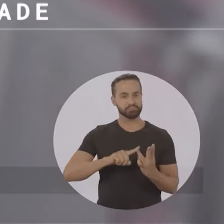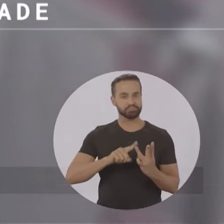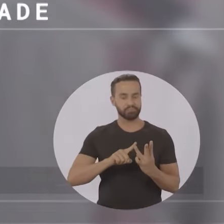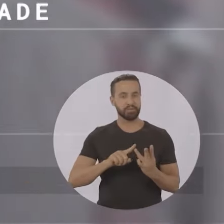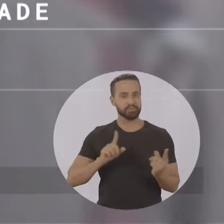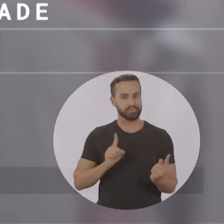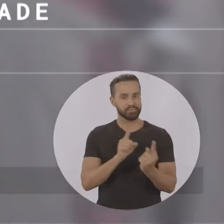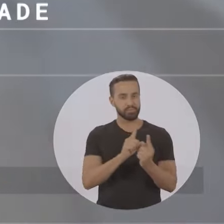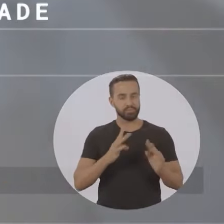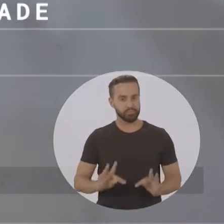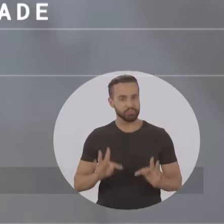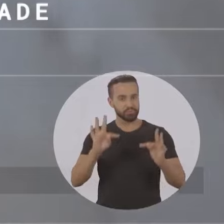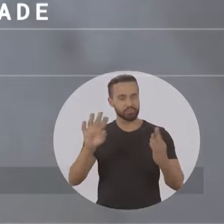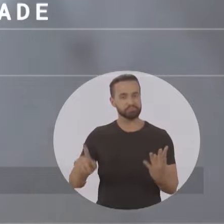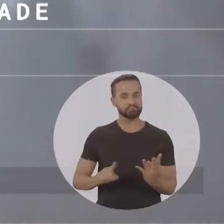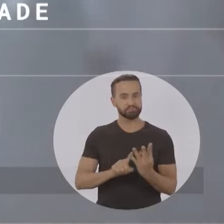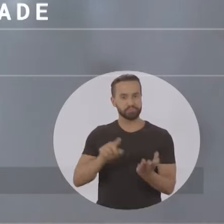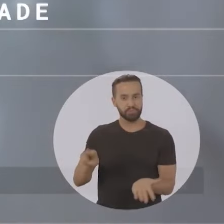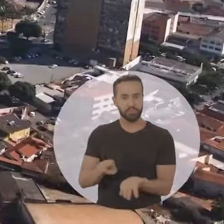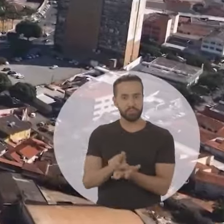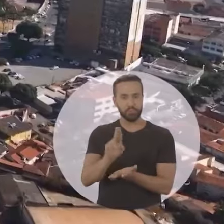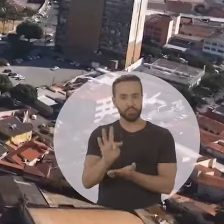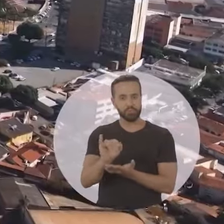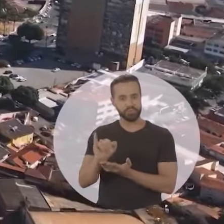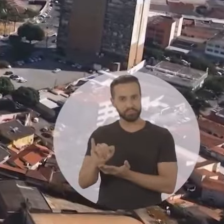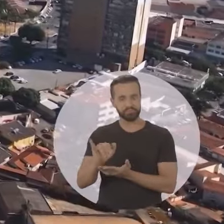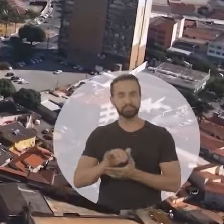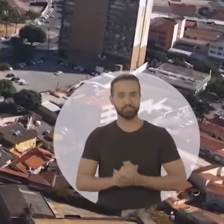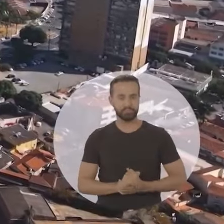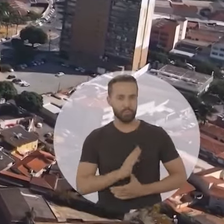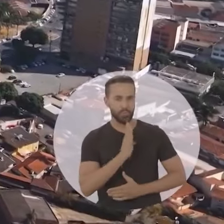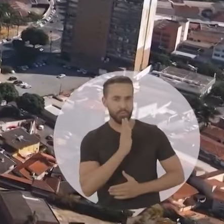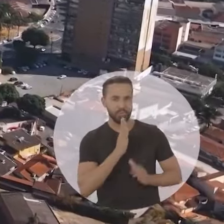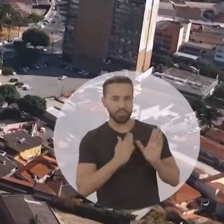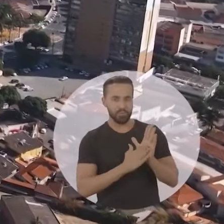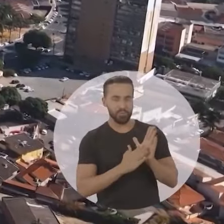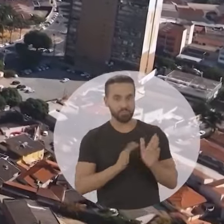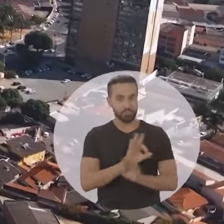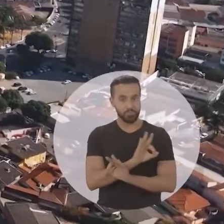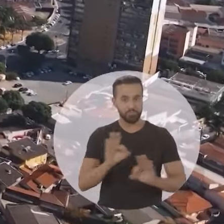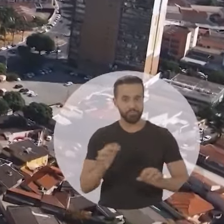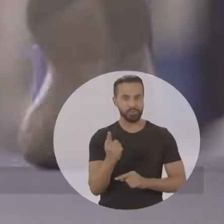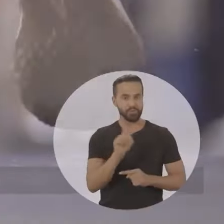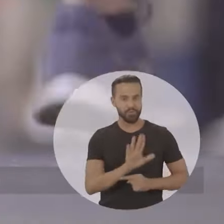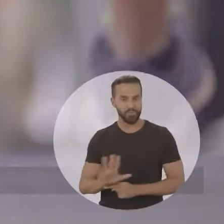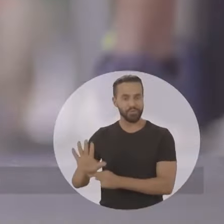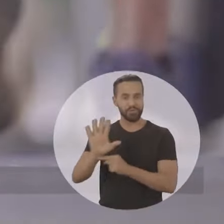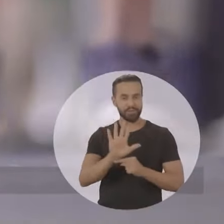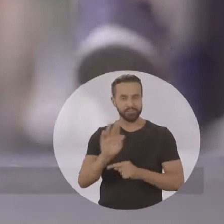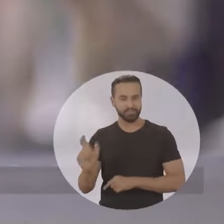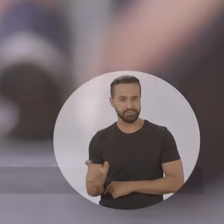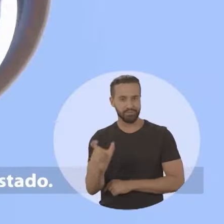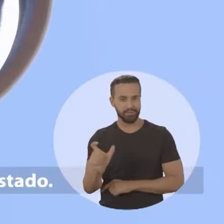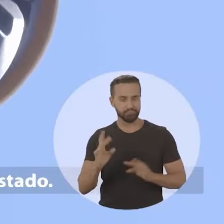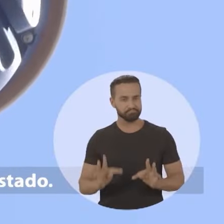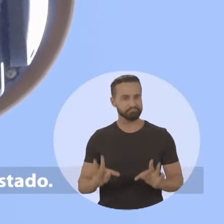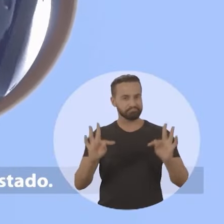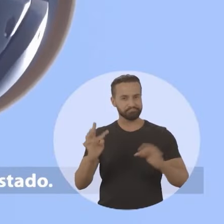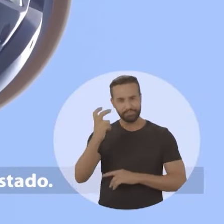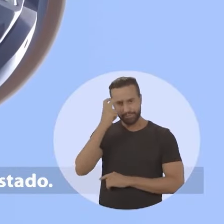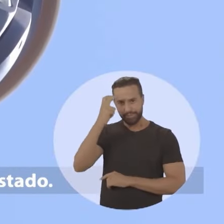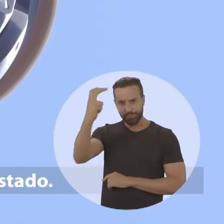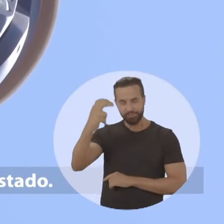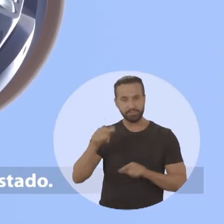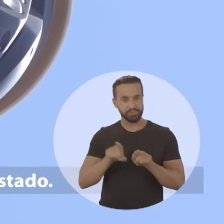atendimento de alta complexidade e UTI. Conheça as propostas para modernizar Goiás. Com cartão inteligente e a